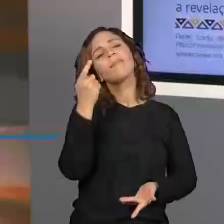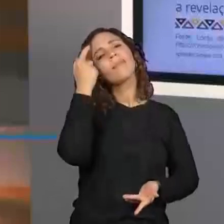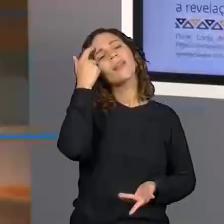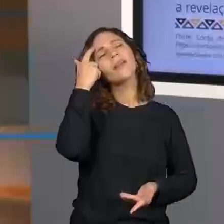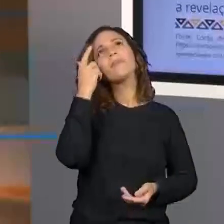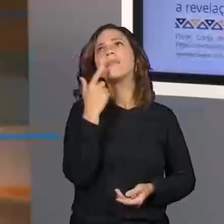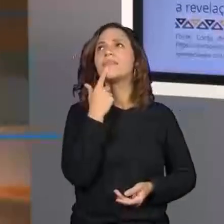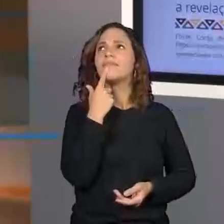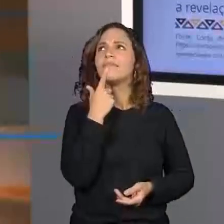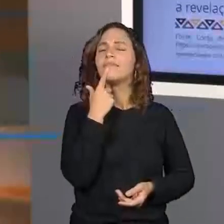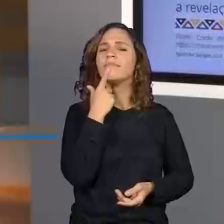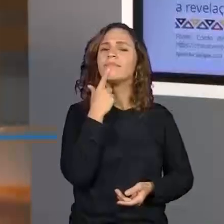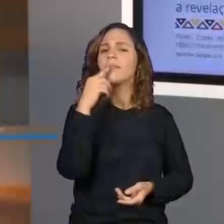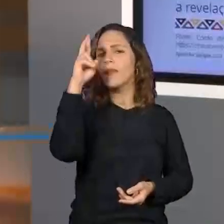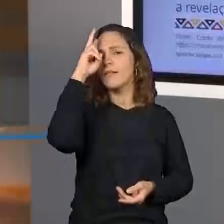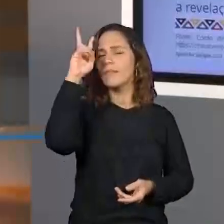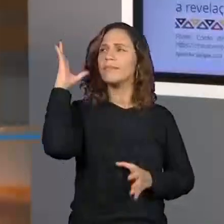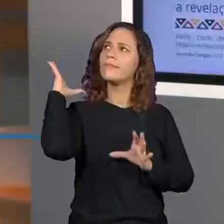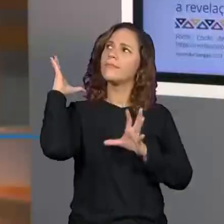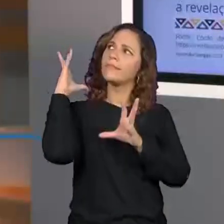fazer uma reflexão sobre a história.